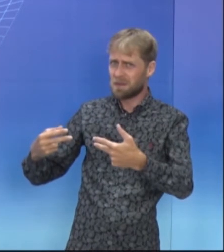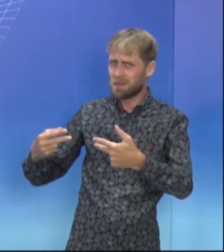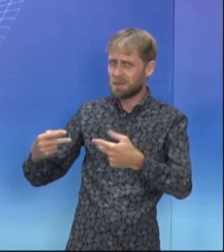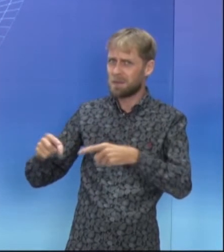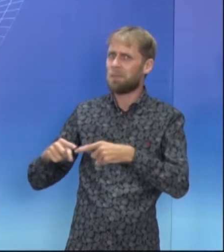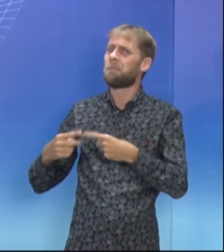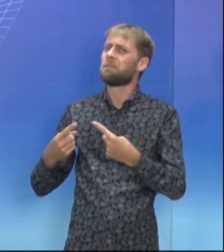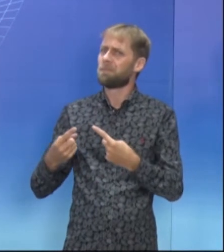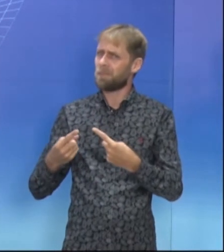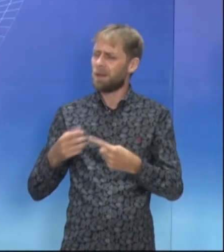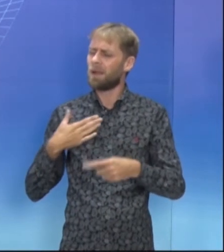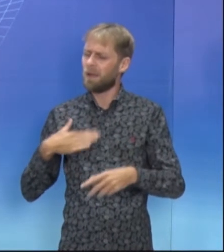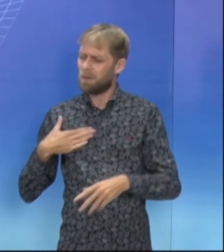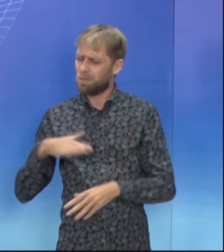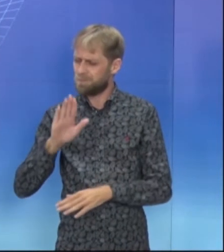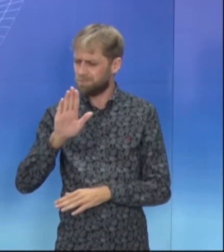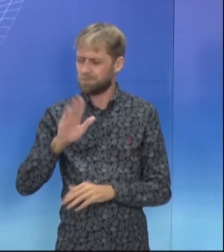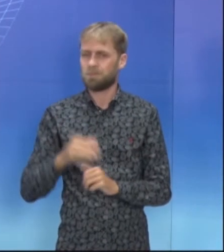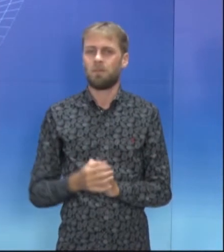Vamos chegar mais lá.